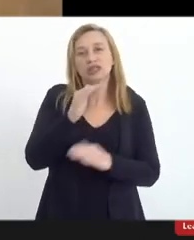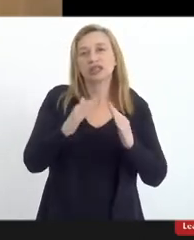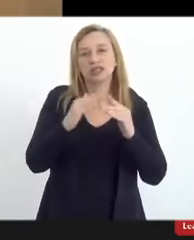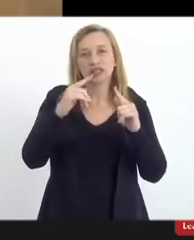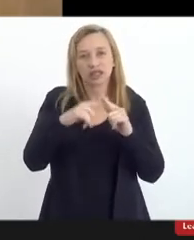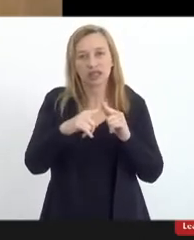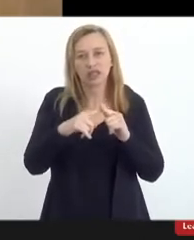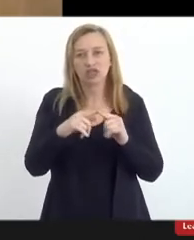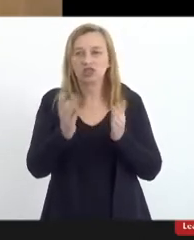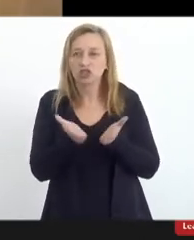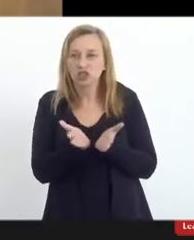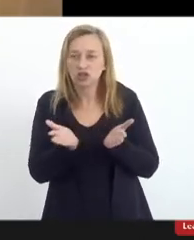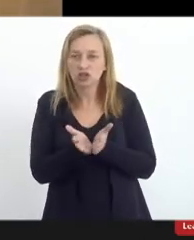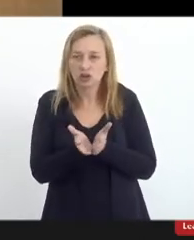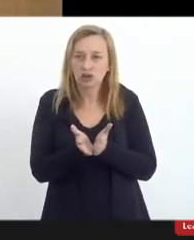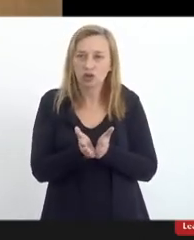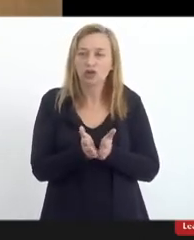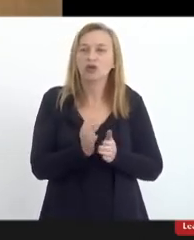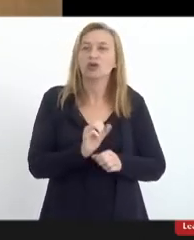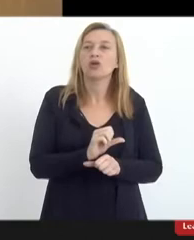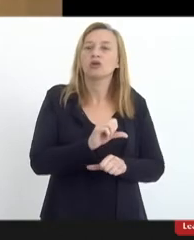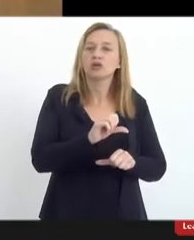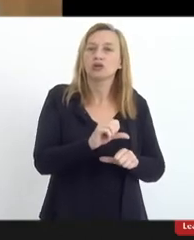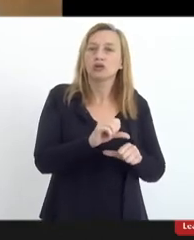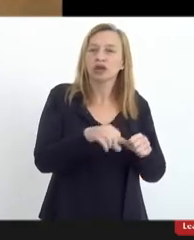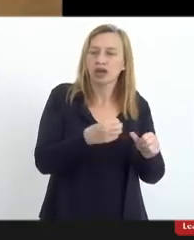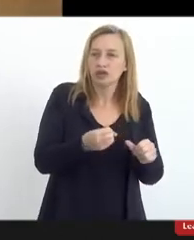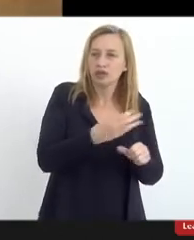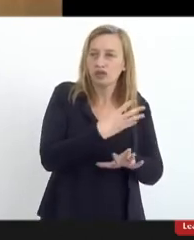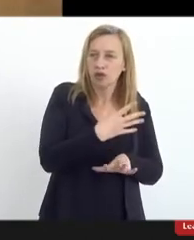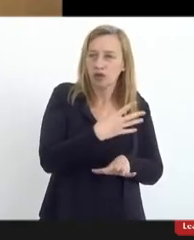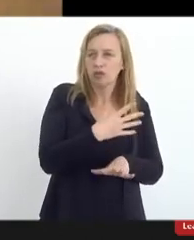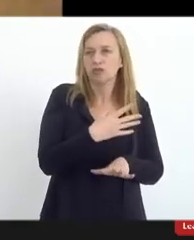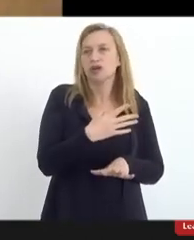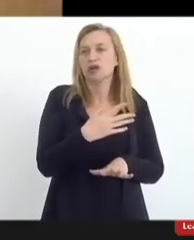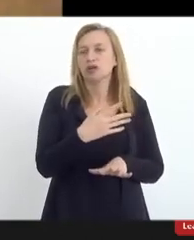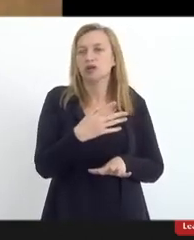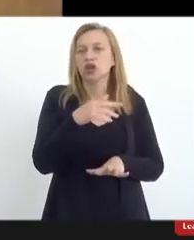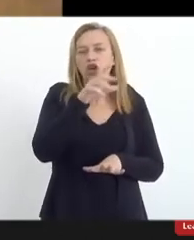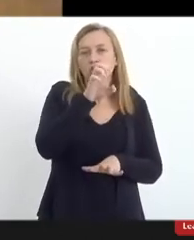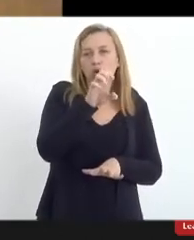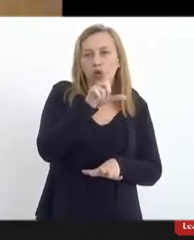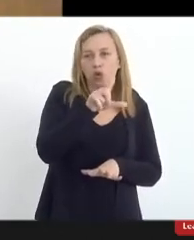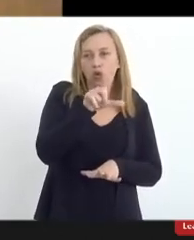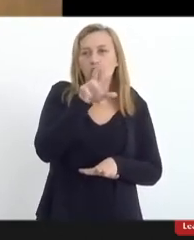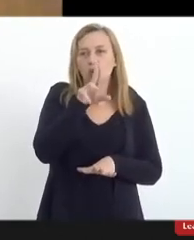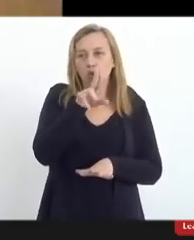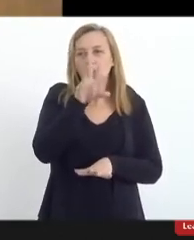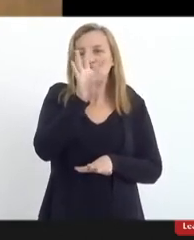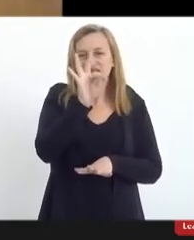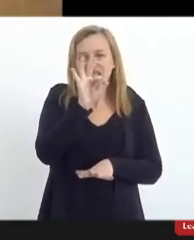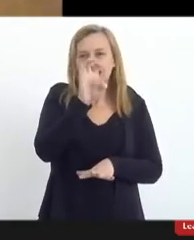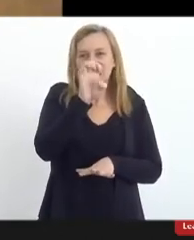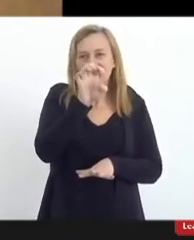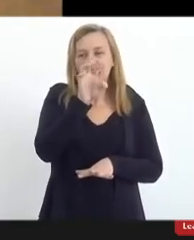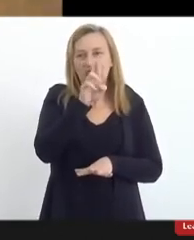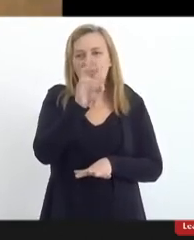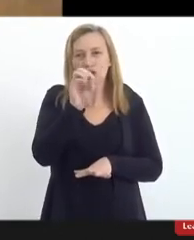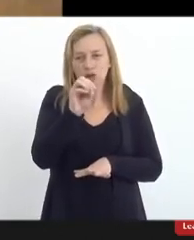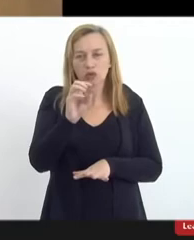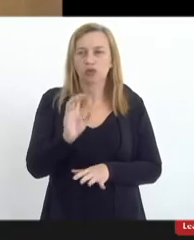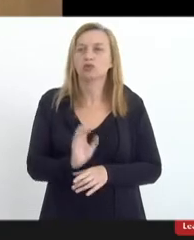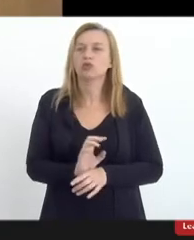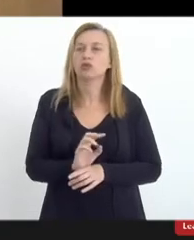cristãs, sejam elas oriundas da Reforma de Lutero, sejam elas do grande cisma